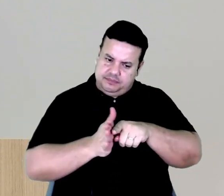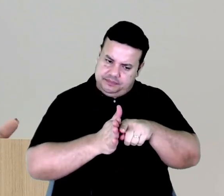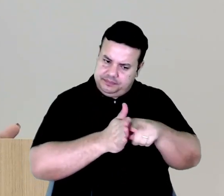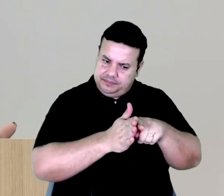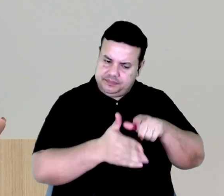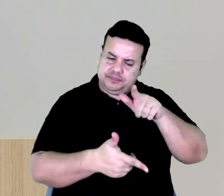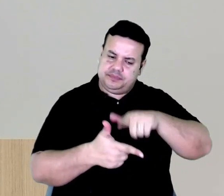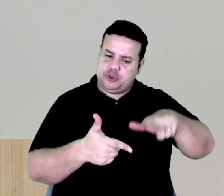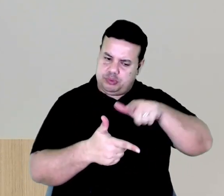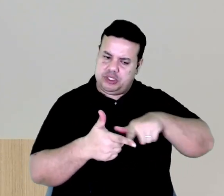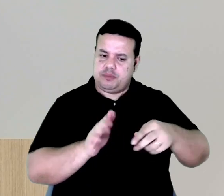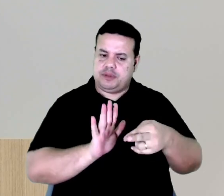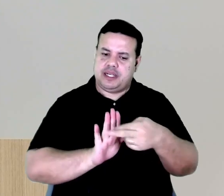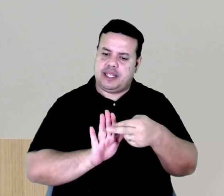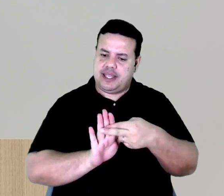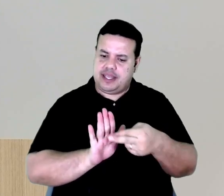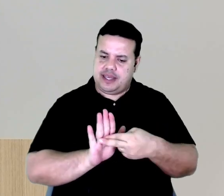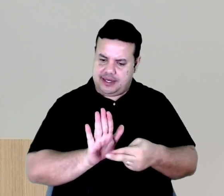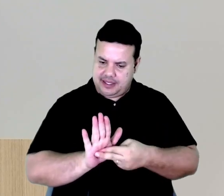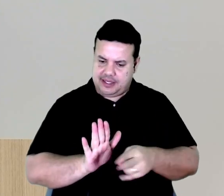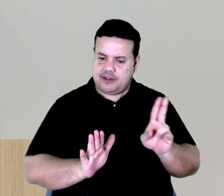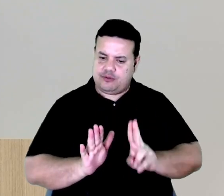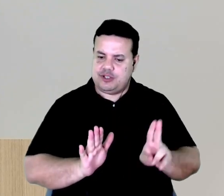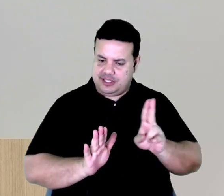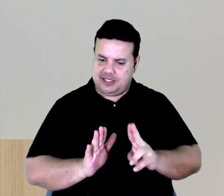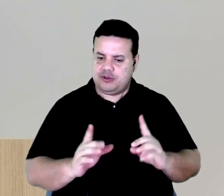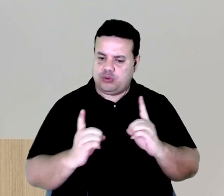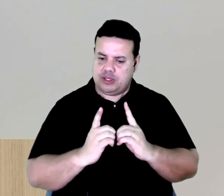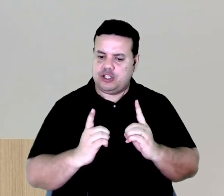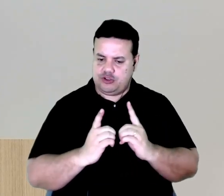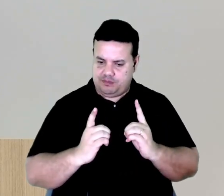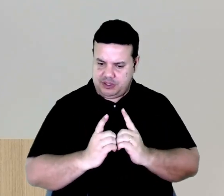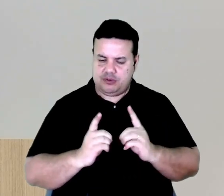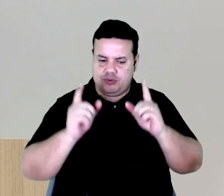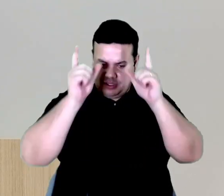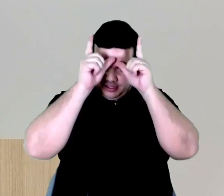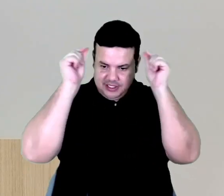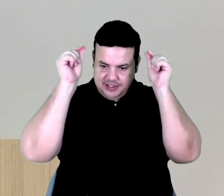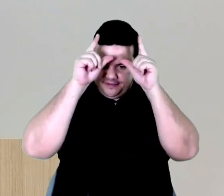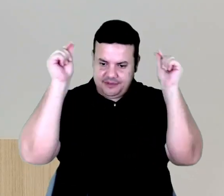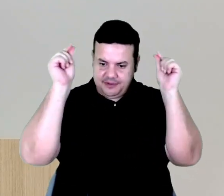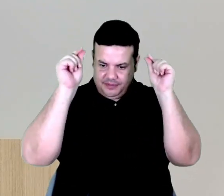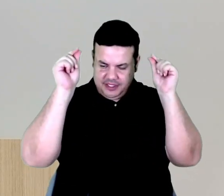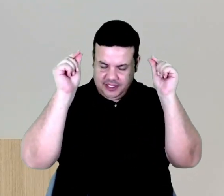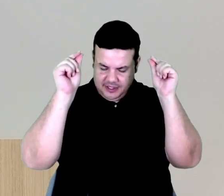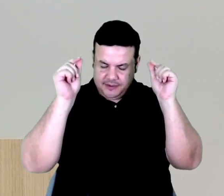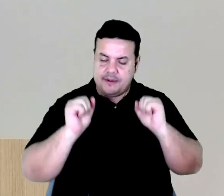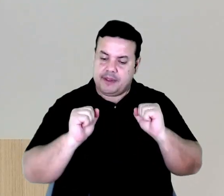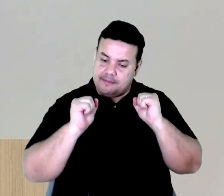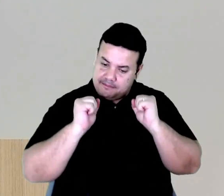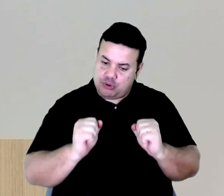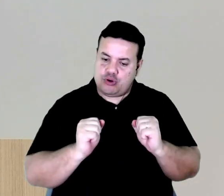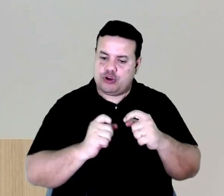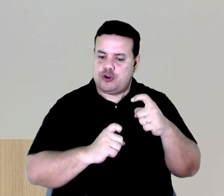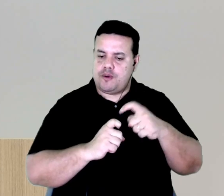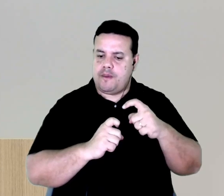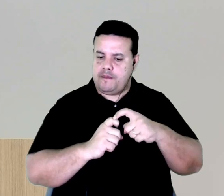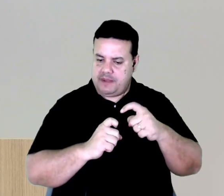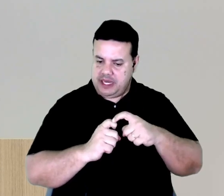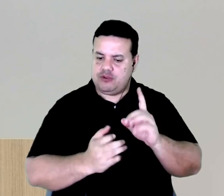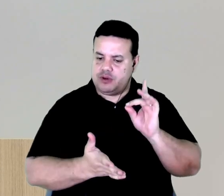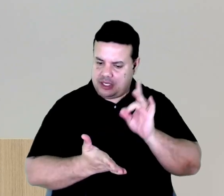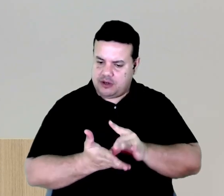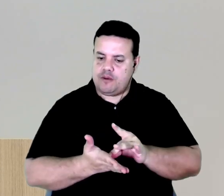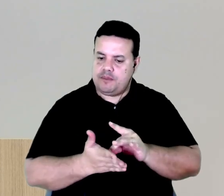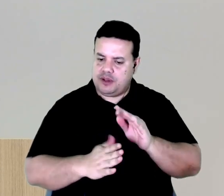critérios que estão usando ali na frente, no atendimento, as enfermeiras, e pode ser que os médicos realmente estão optando por